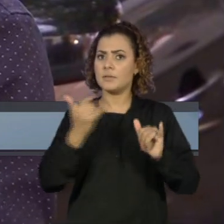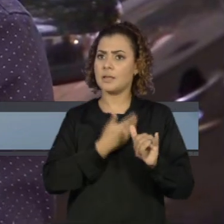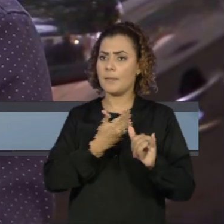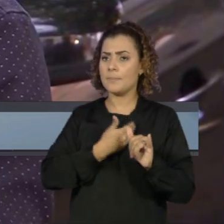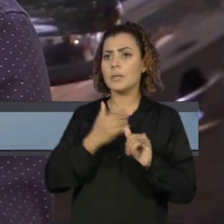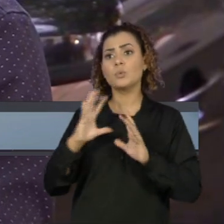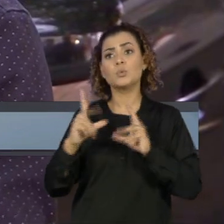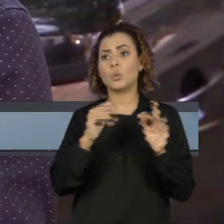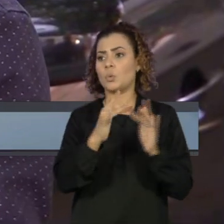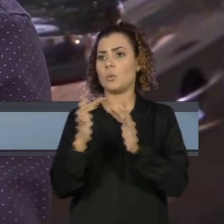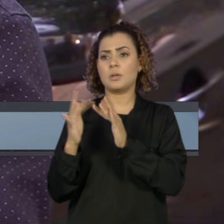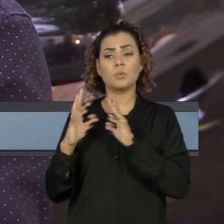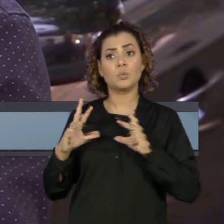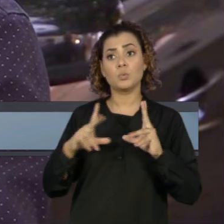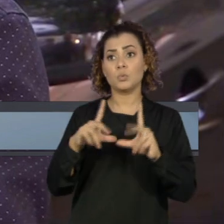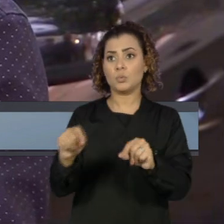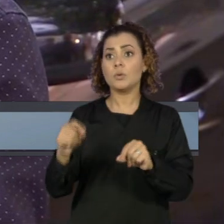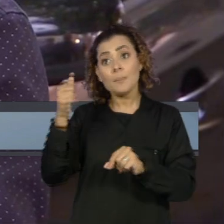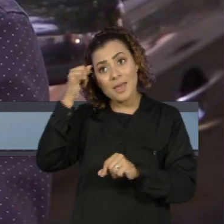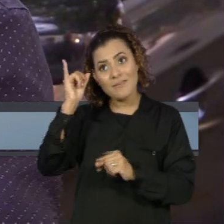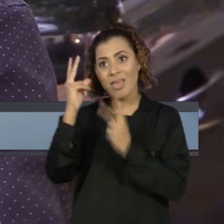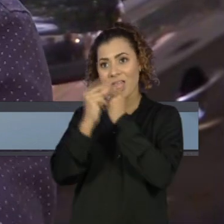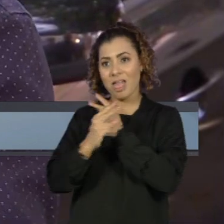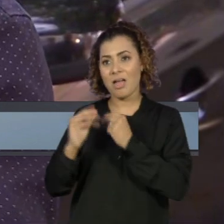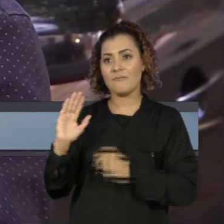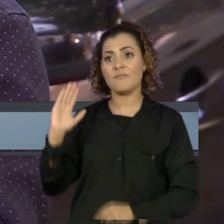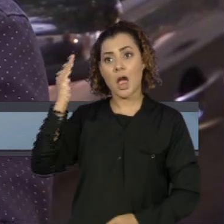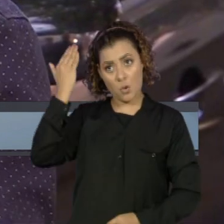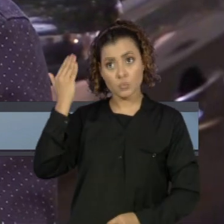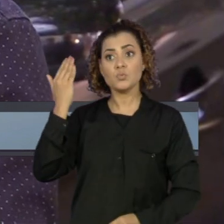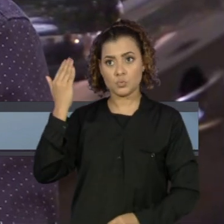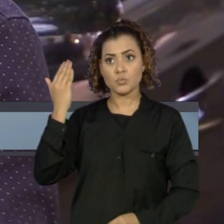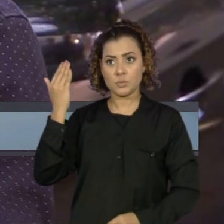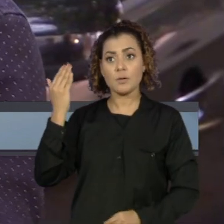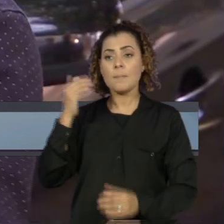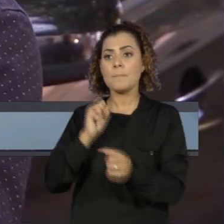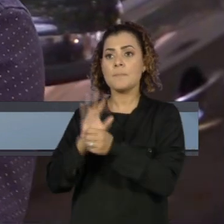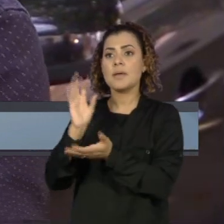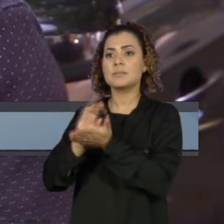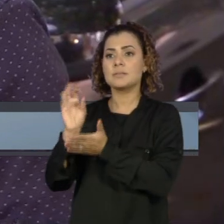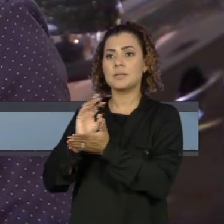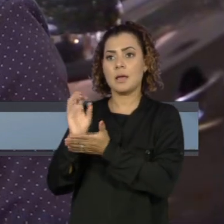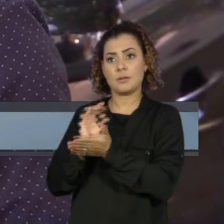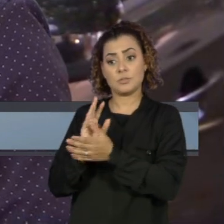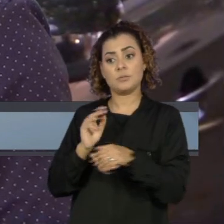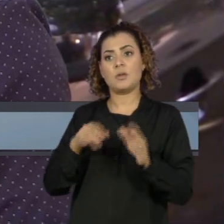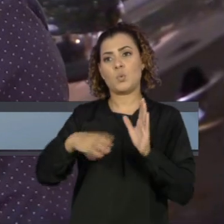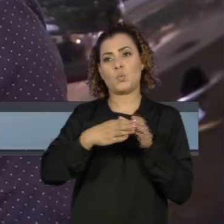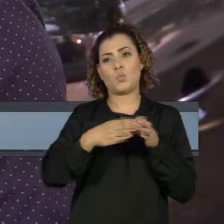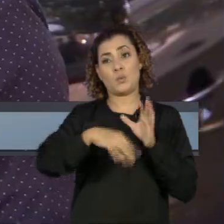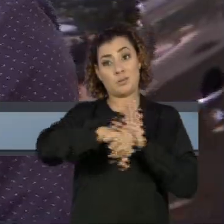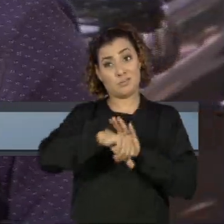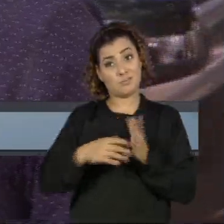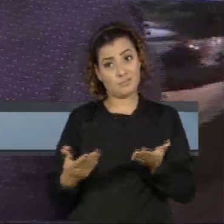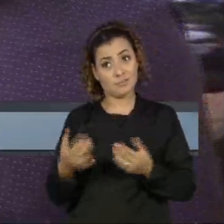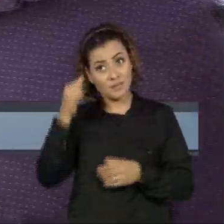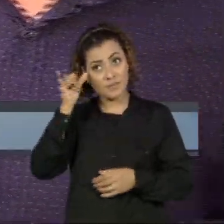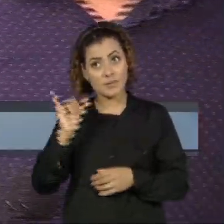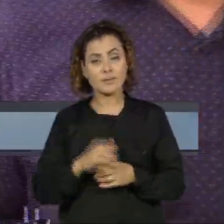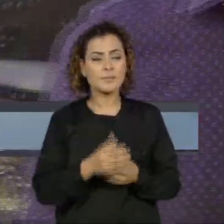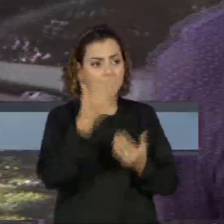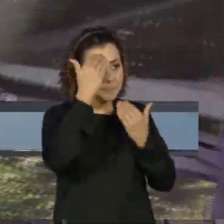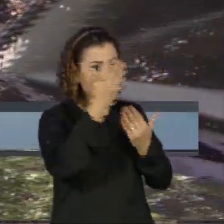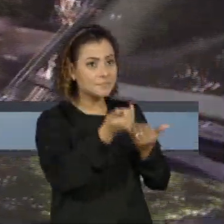colegas e seus contatos no WhatsApp para que eles não caiam em golpes de possíveis mensagens enviadas por criminosos. Está certo. Obrigado pelas